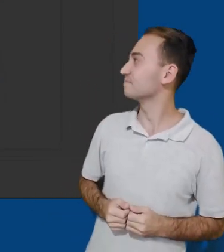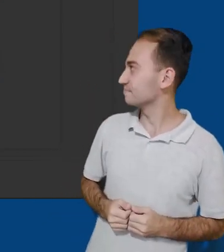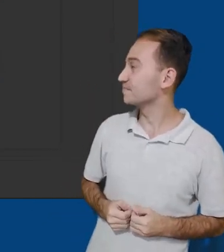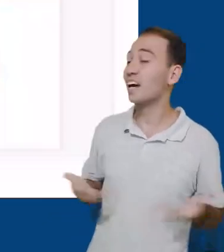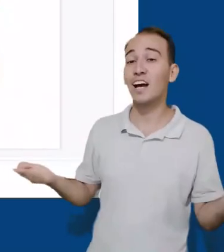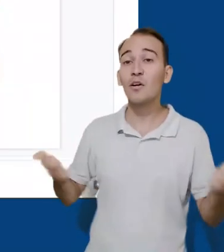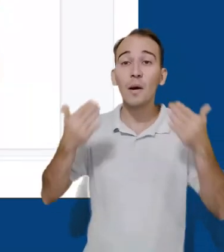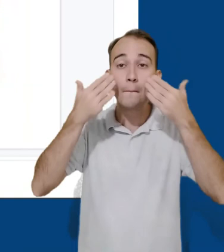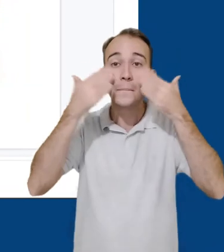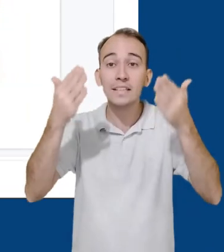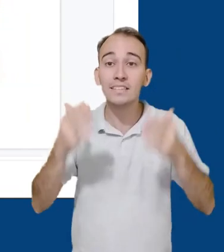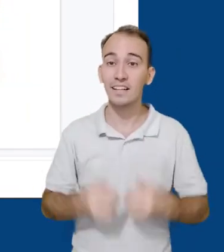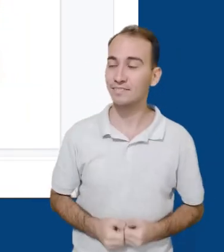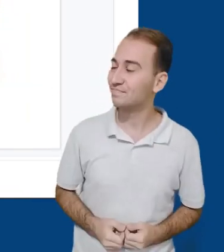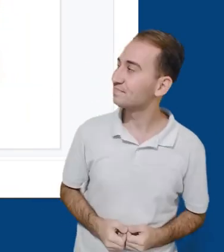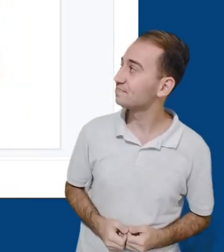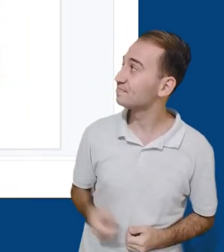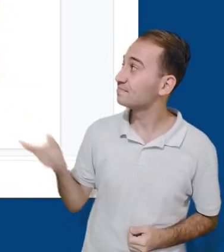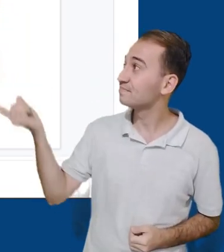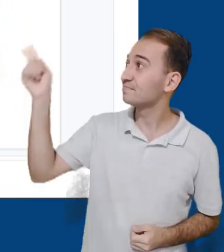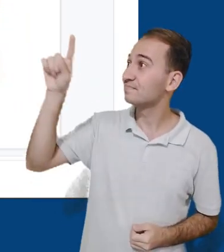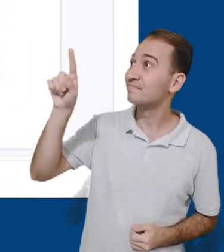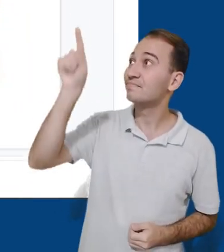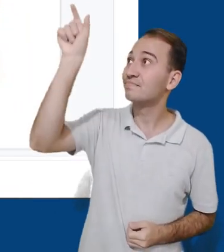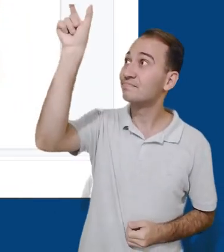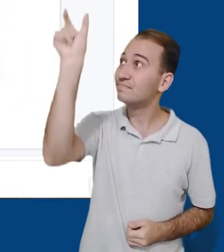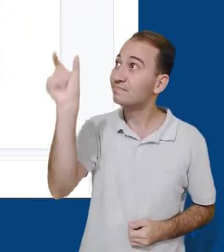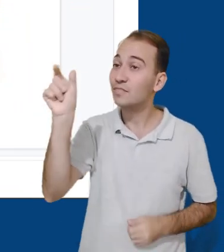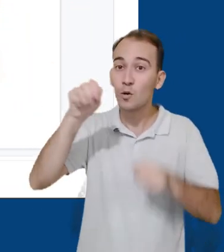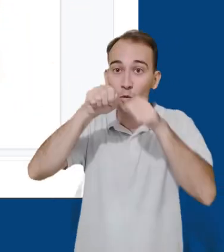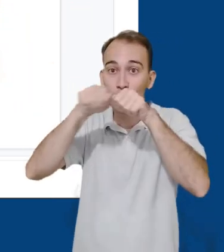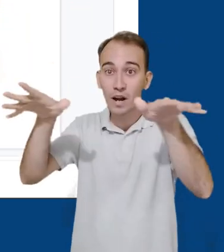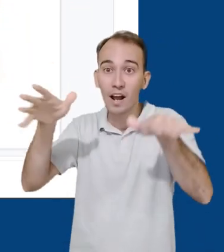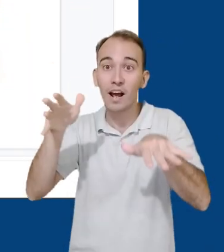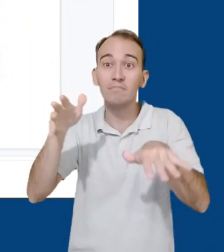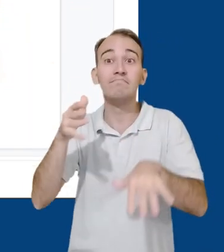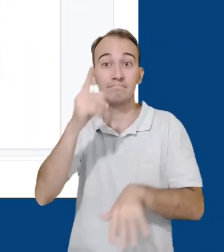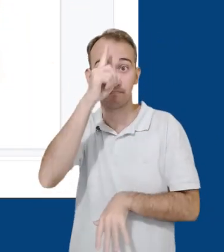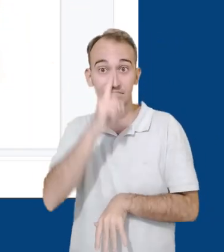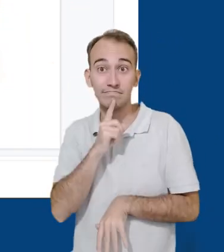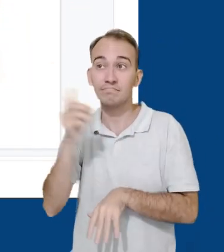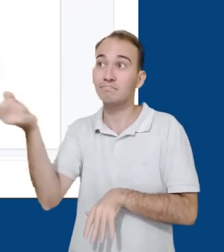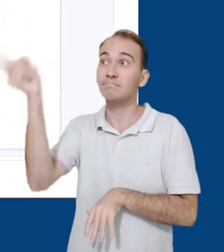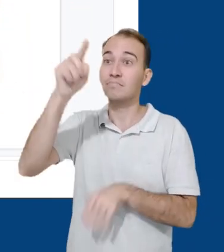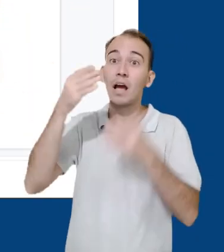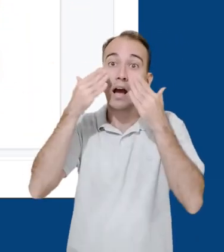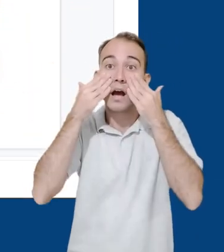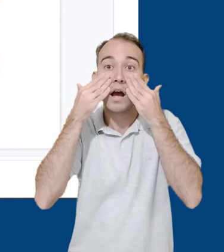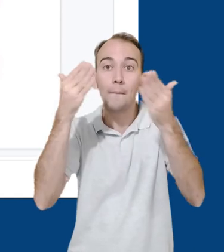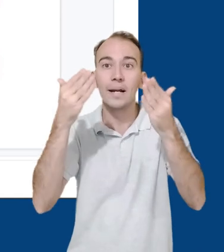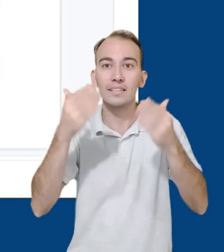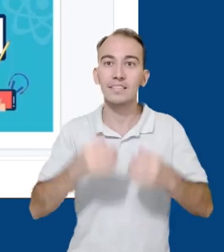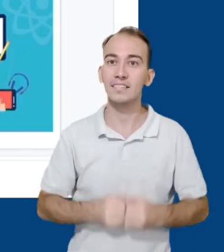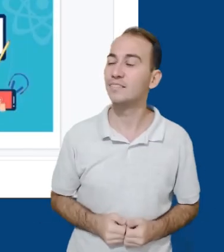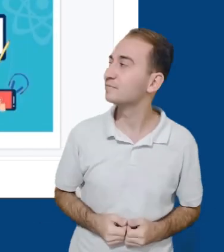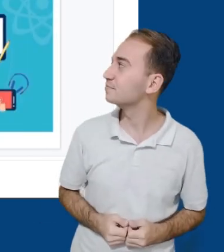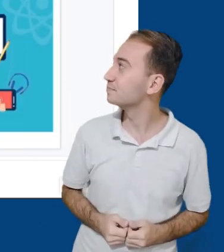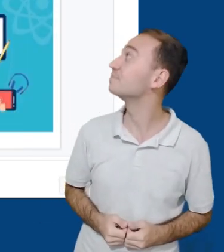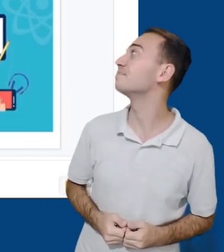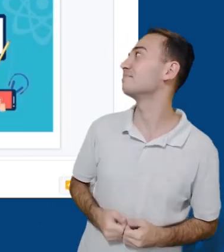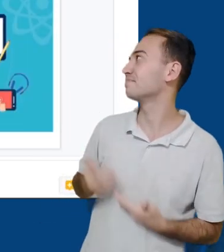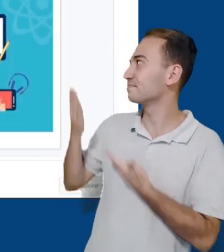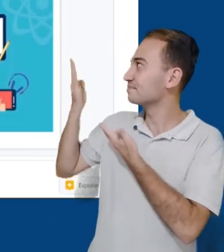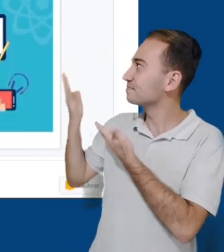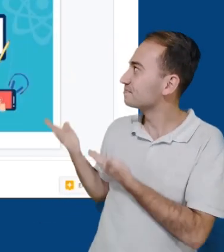E por fim, podemos fazer a nossa apresentação. No canto superior direito, ao lado do ícone de compartilhar, clique em